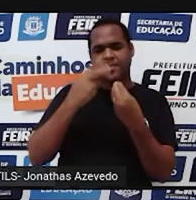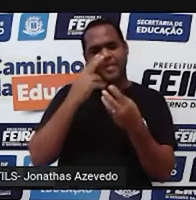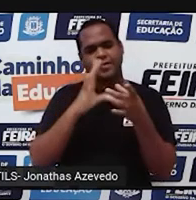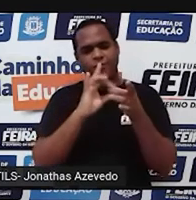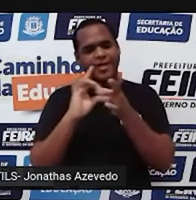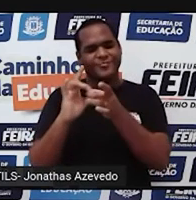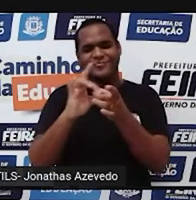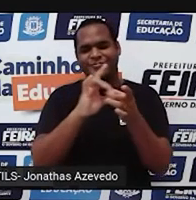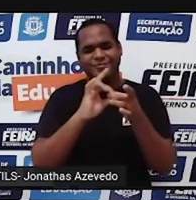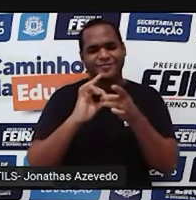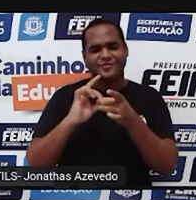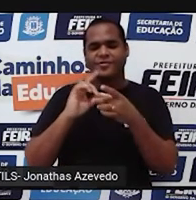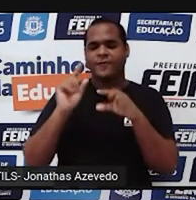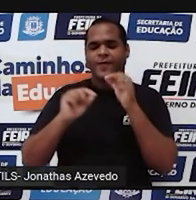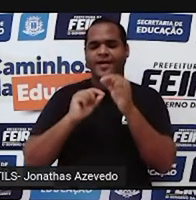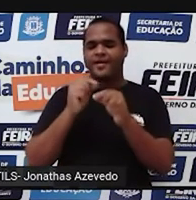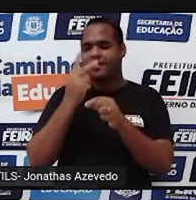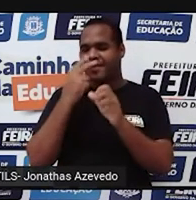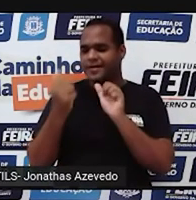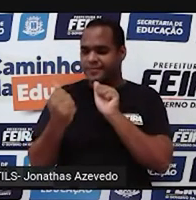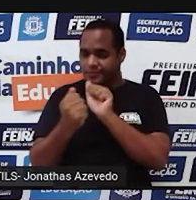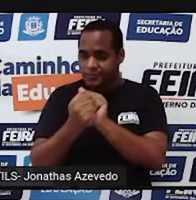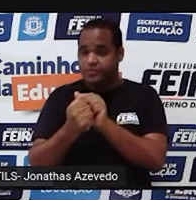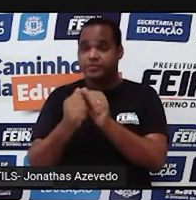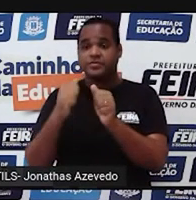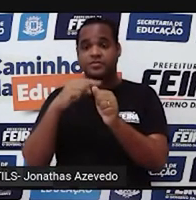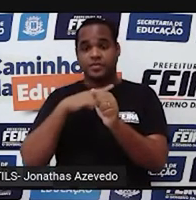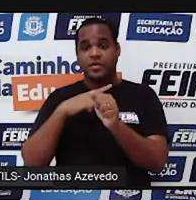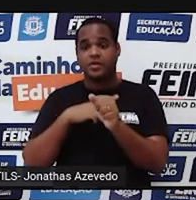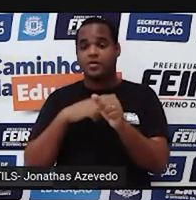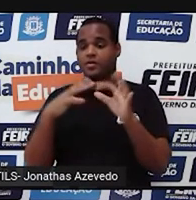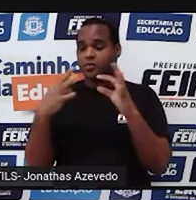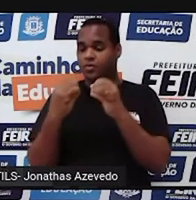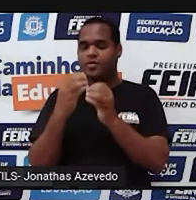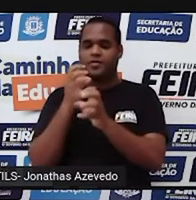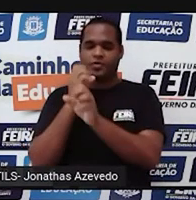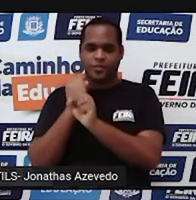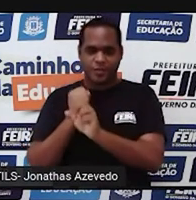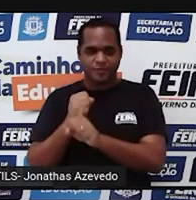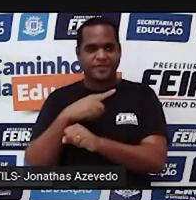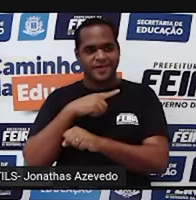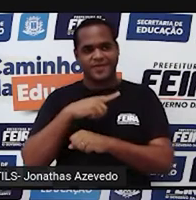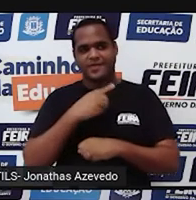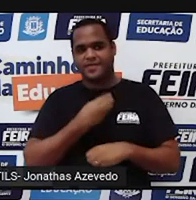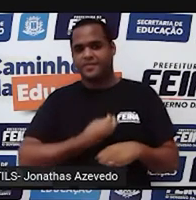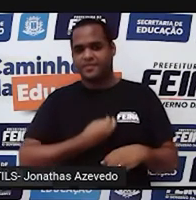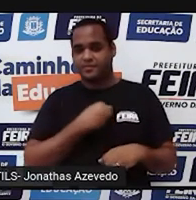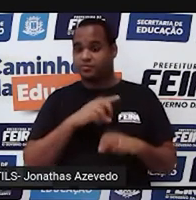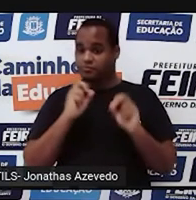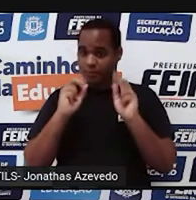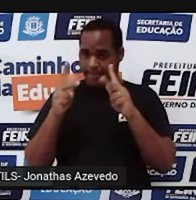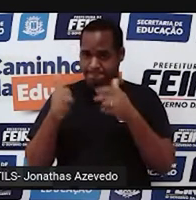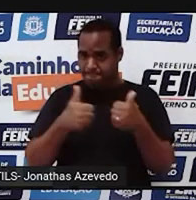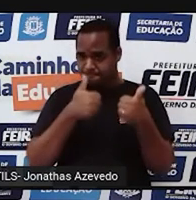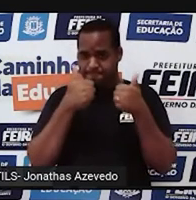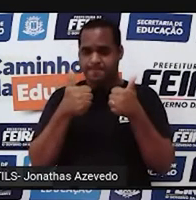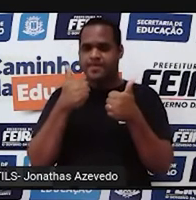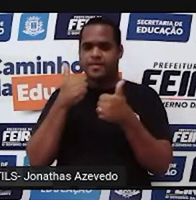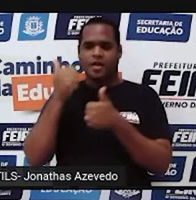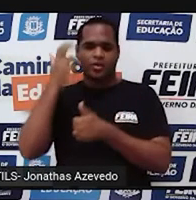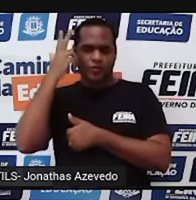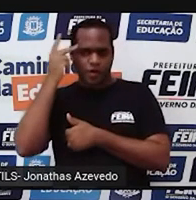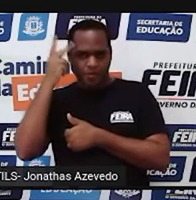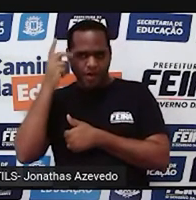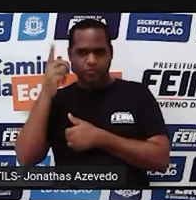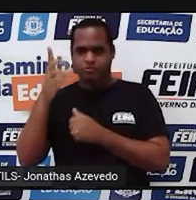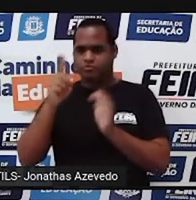forma o conjunto dos números inteiros. Tá bom? Números naturais mais números